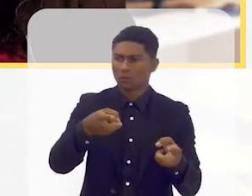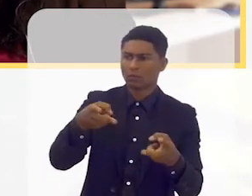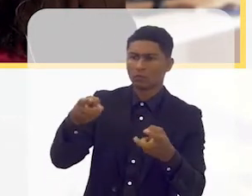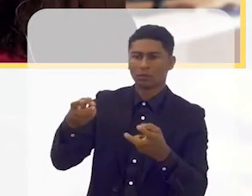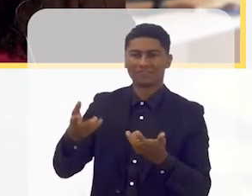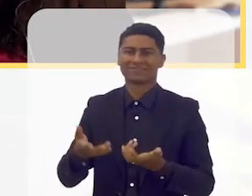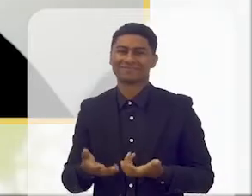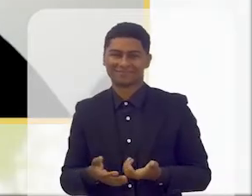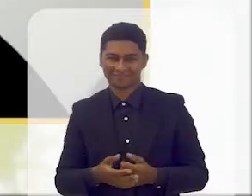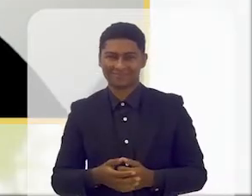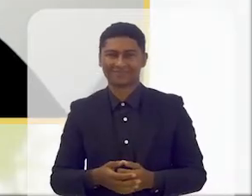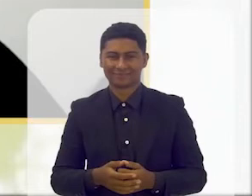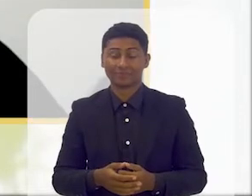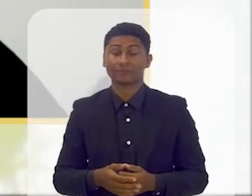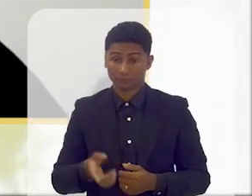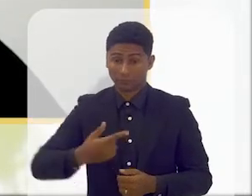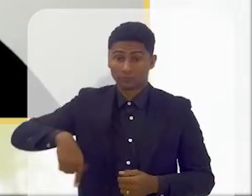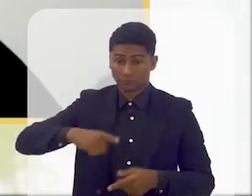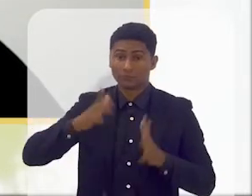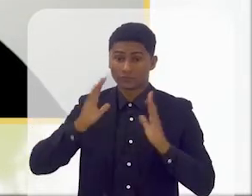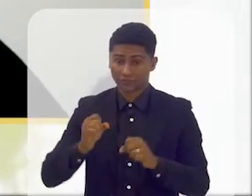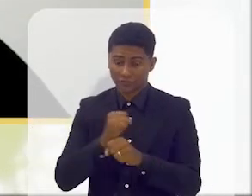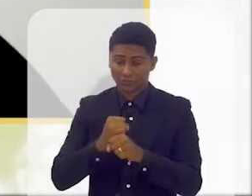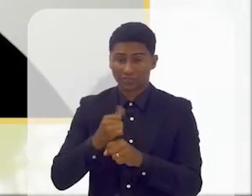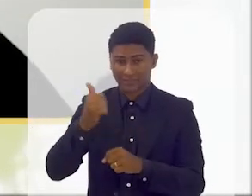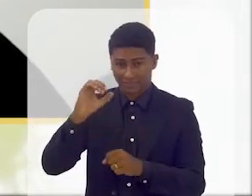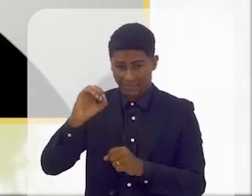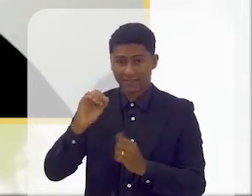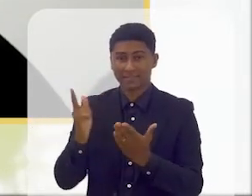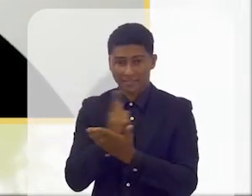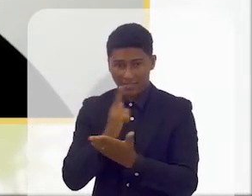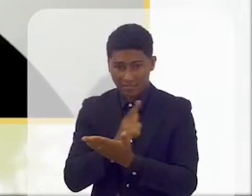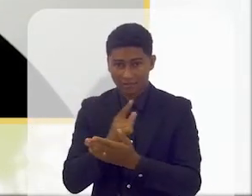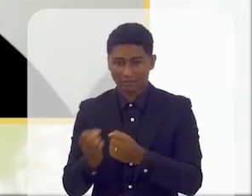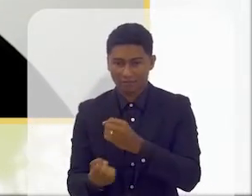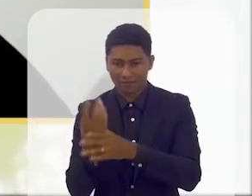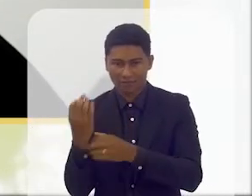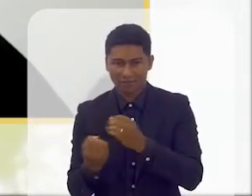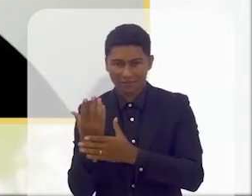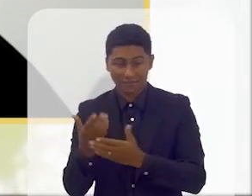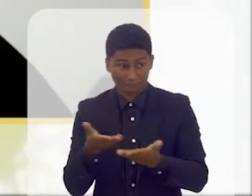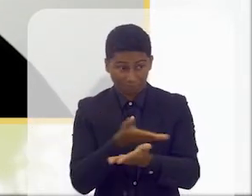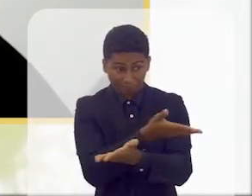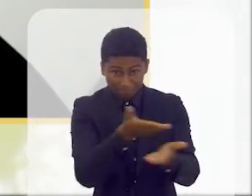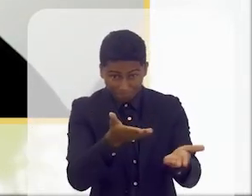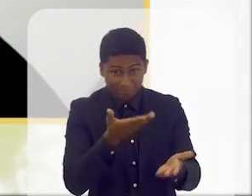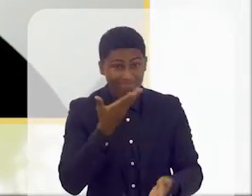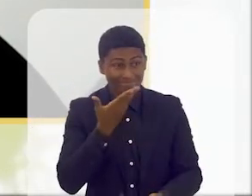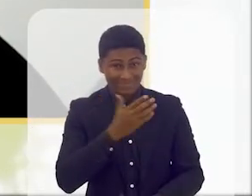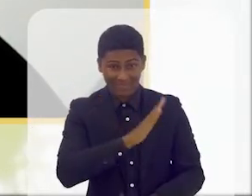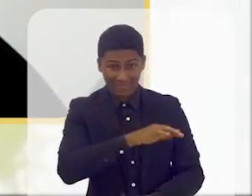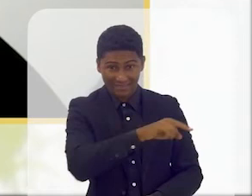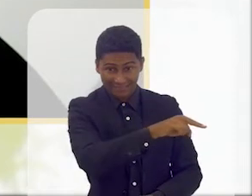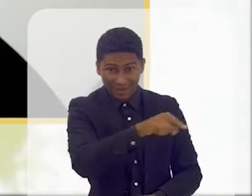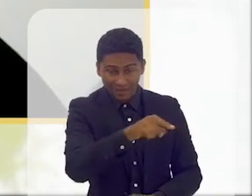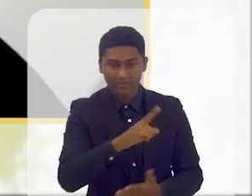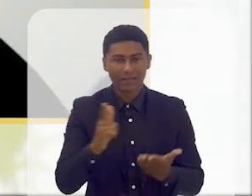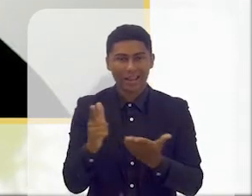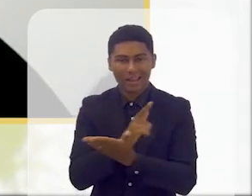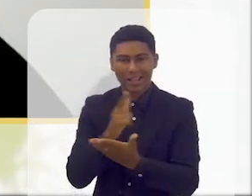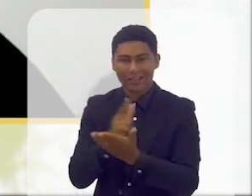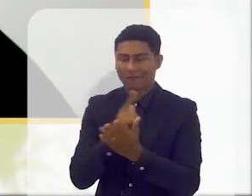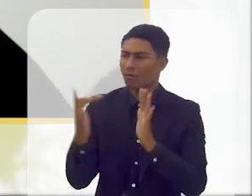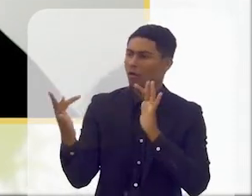porque nós já temos um percurso de uma década a trabalhar estes livros, que esses meninos em pequeninos quando têm contato com esses